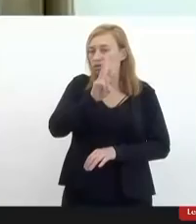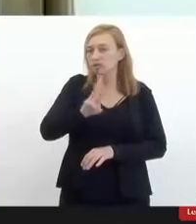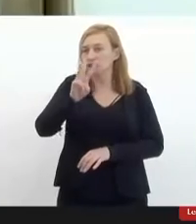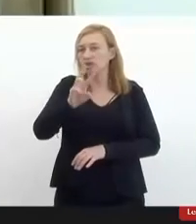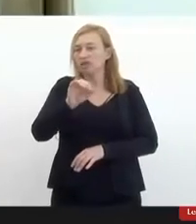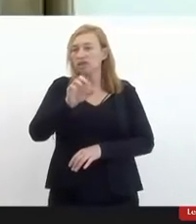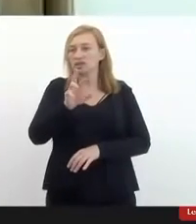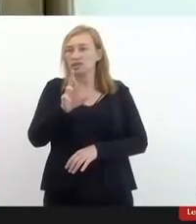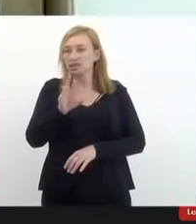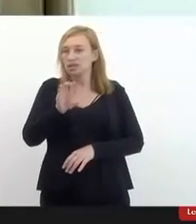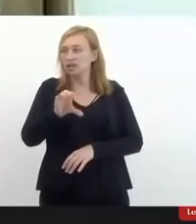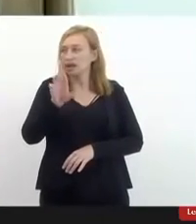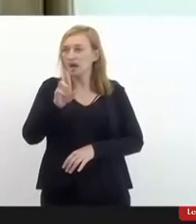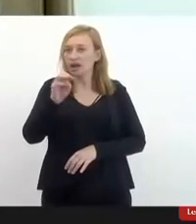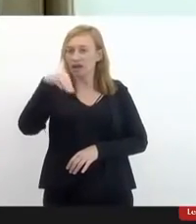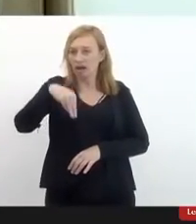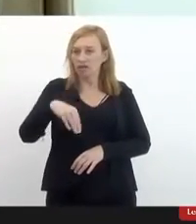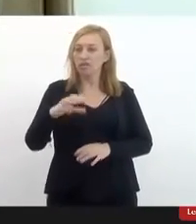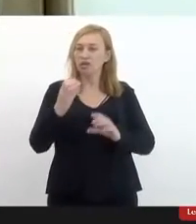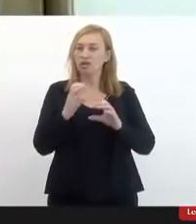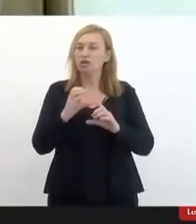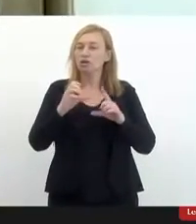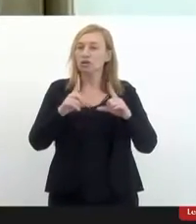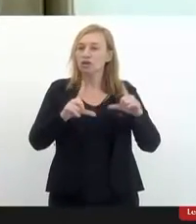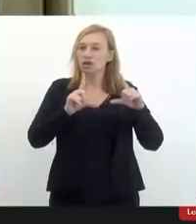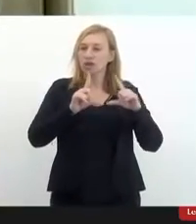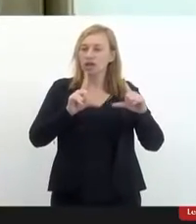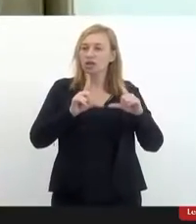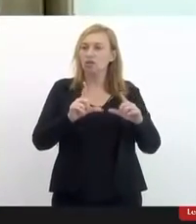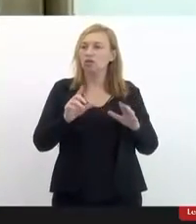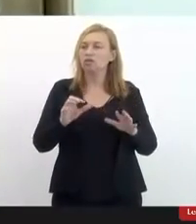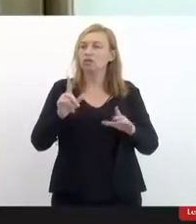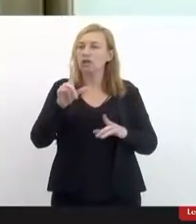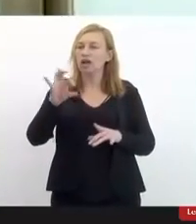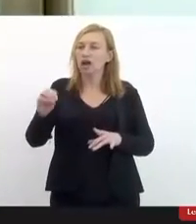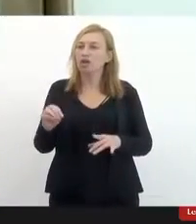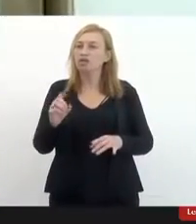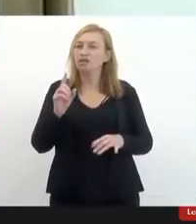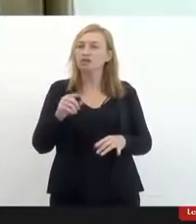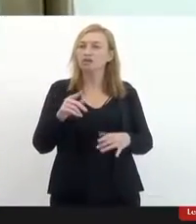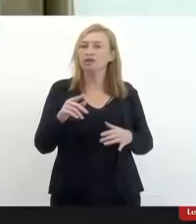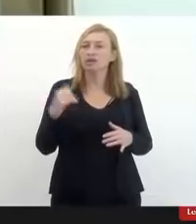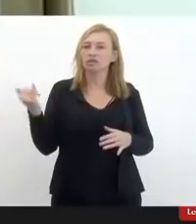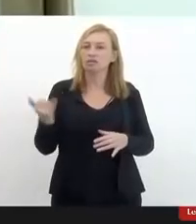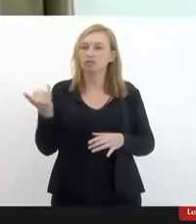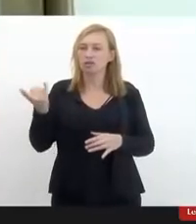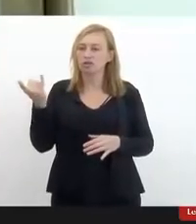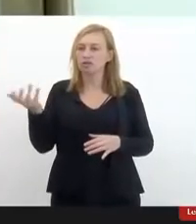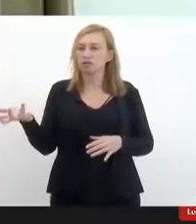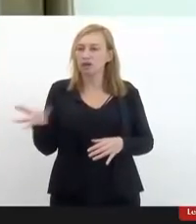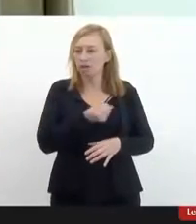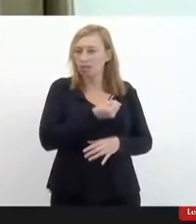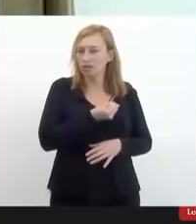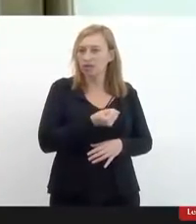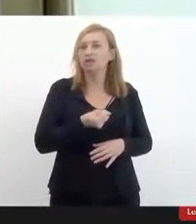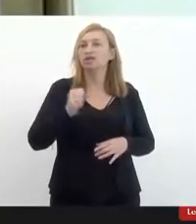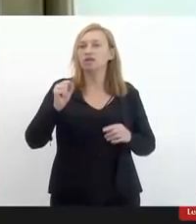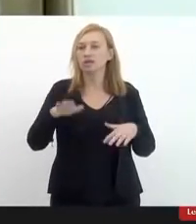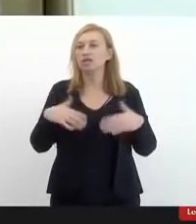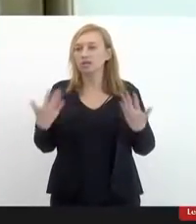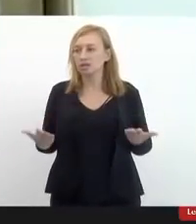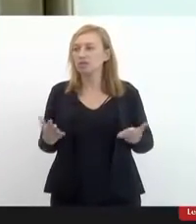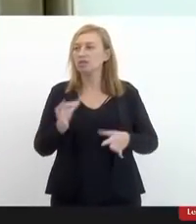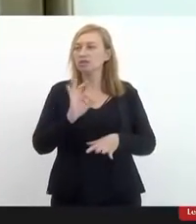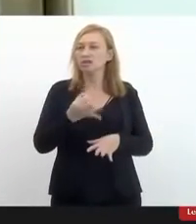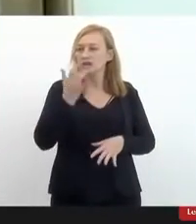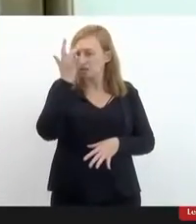certificação, com QR Code, com laudo que fica inquestionável da sua veracidade. Então, eu acho que isso